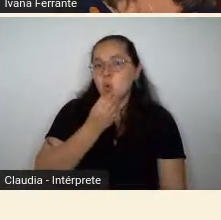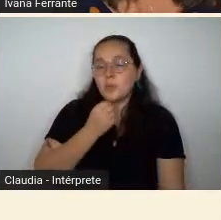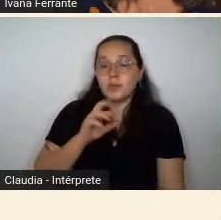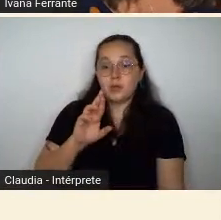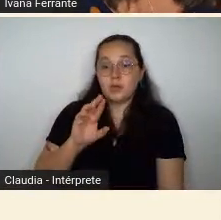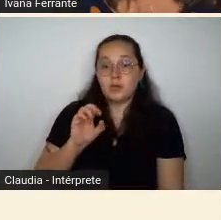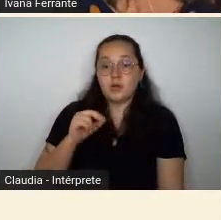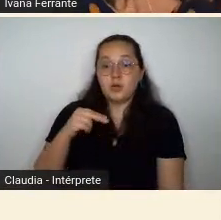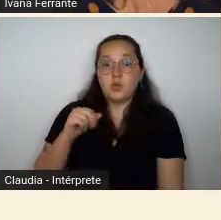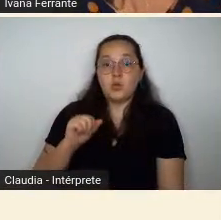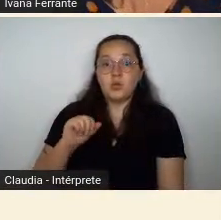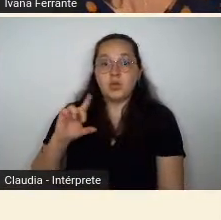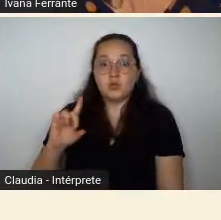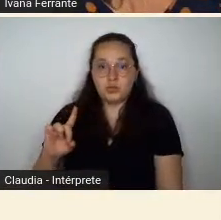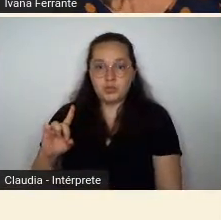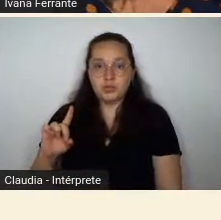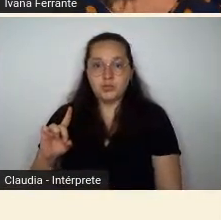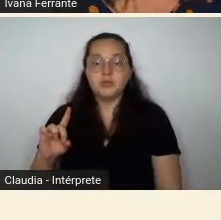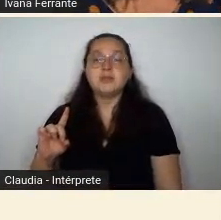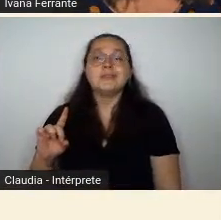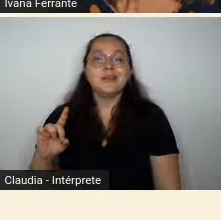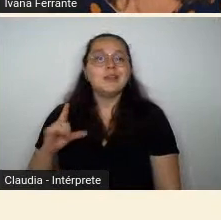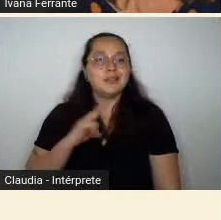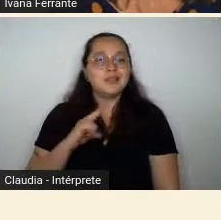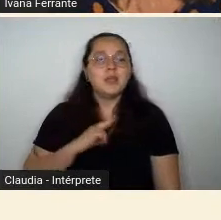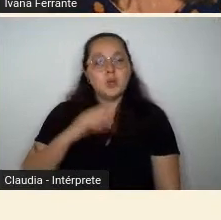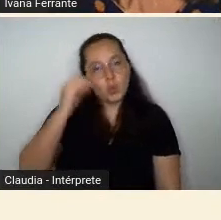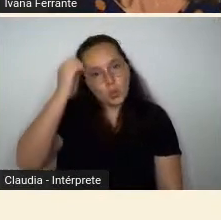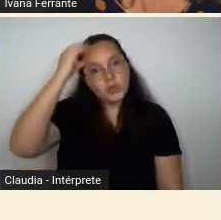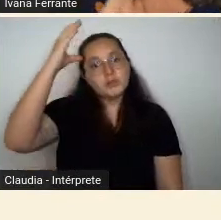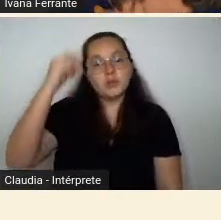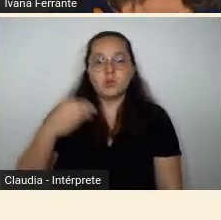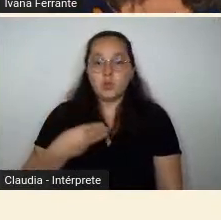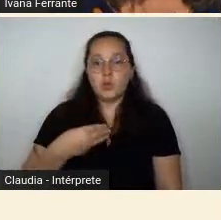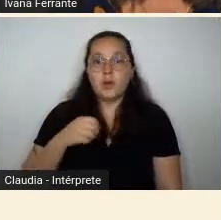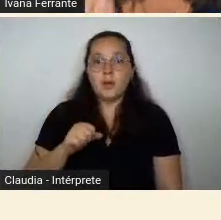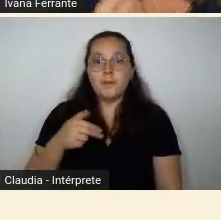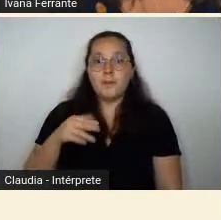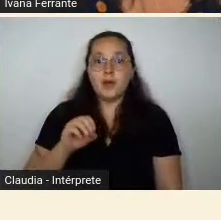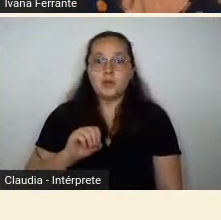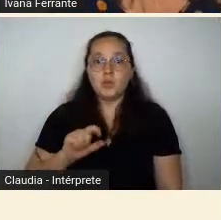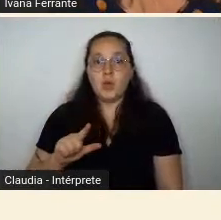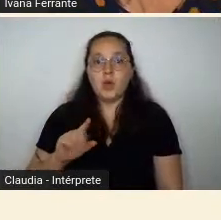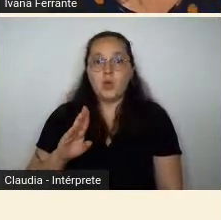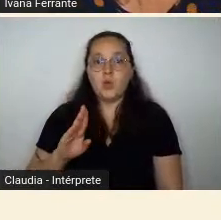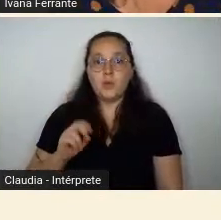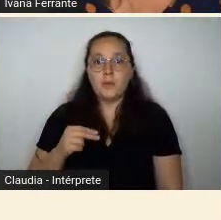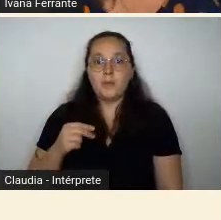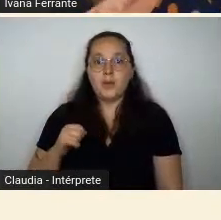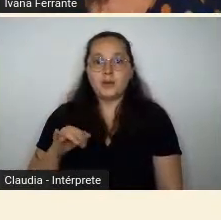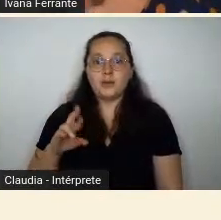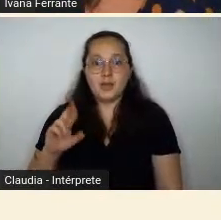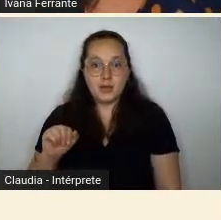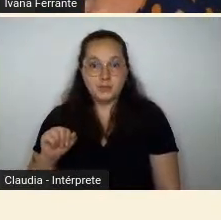Bandeira. E são eles, então, que vão sugerir aos organizadores da Semana que levem a Aita